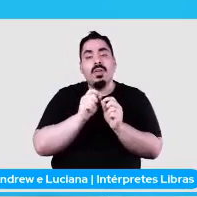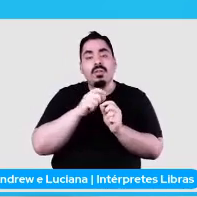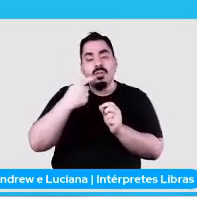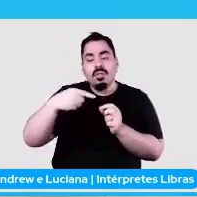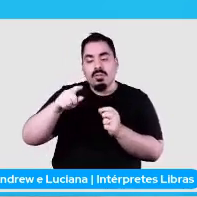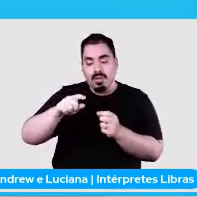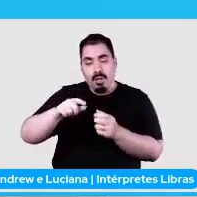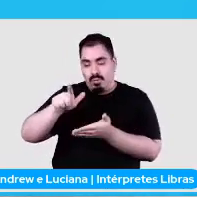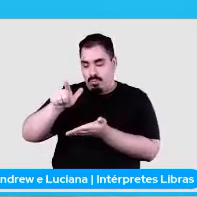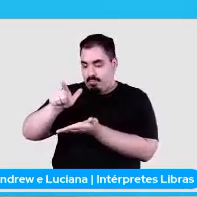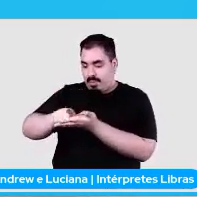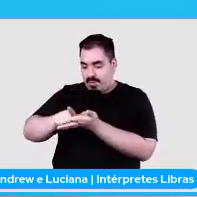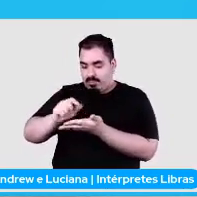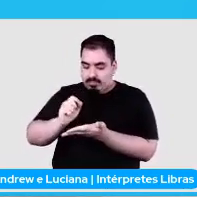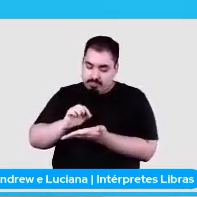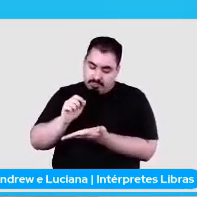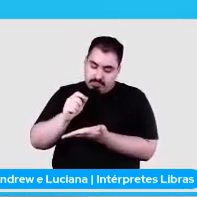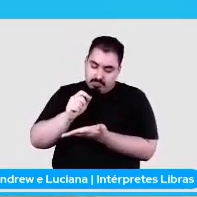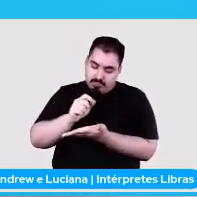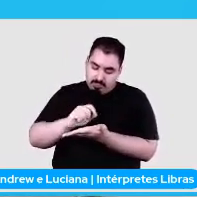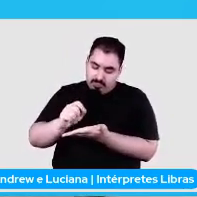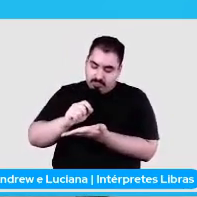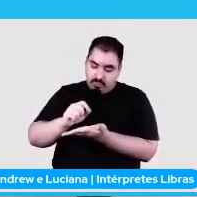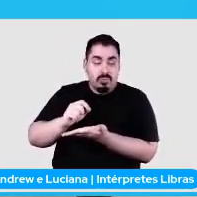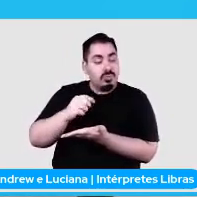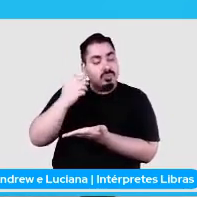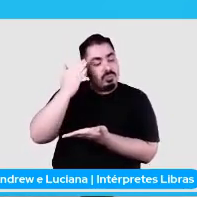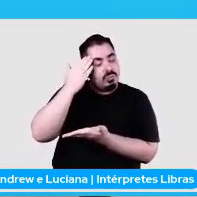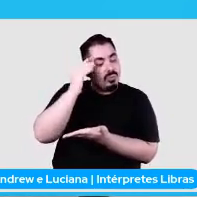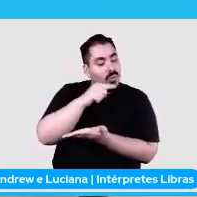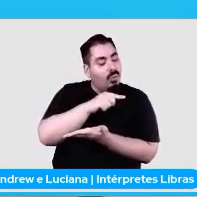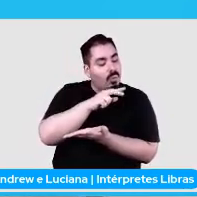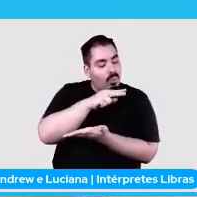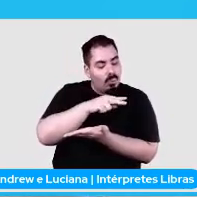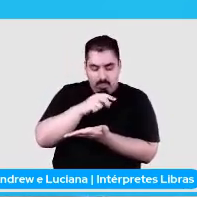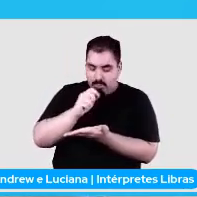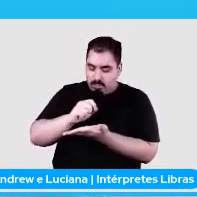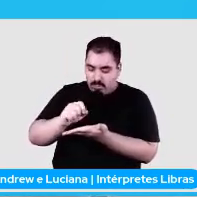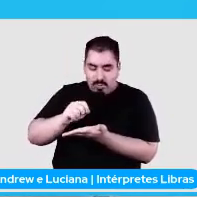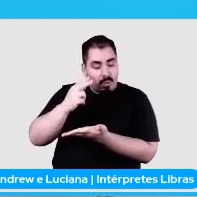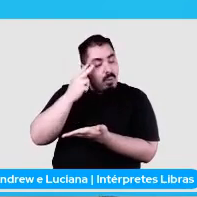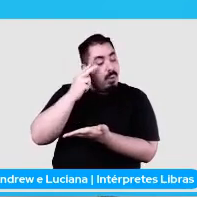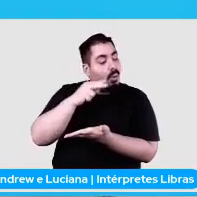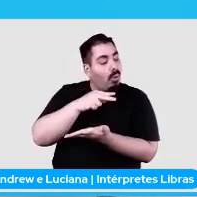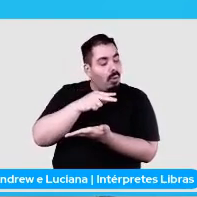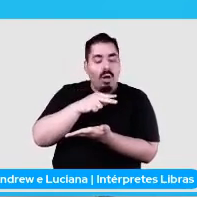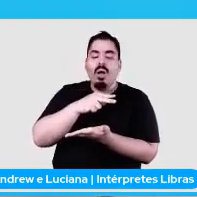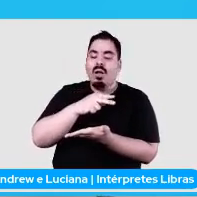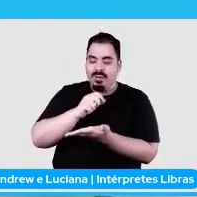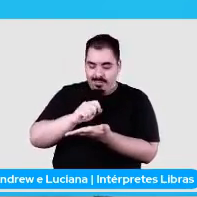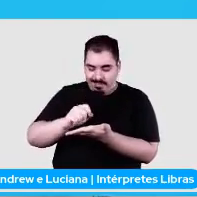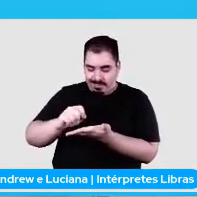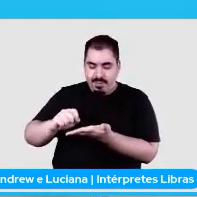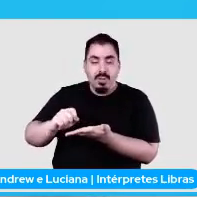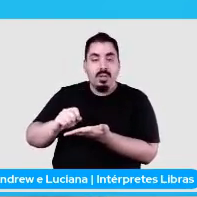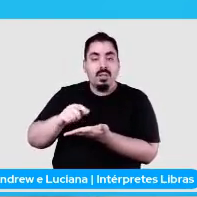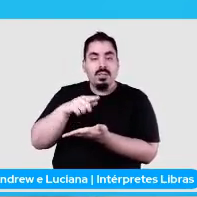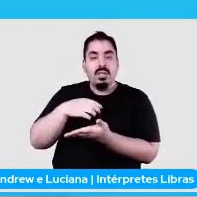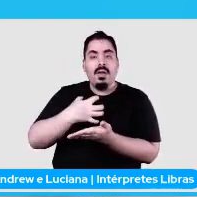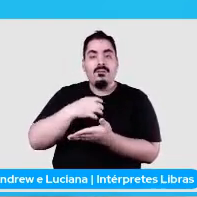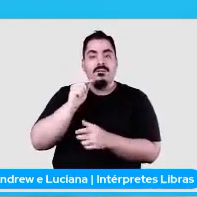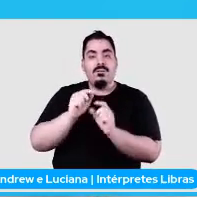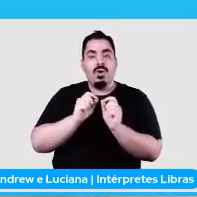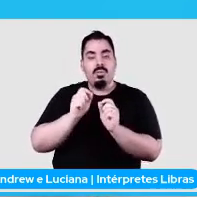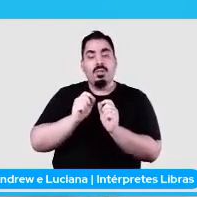texto, você interpreta da sua forma e anota da sua forma. Então, a sumarização abstrata nada mais é do que você